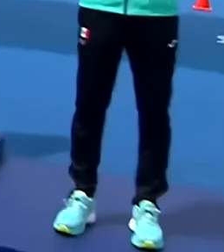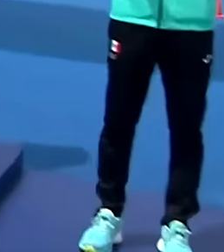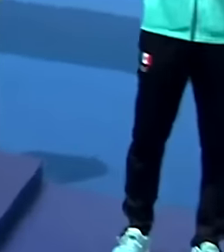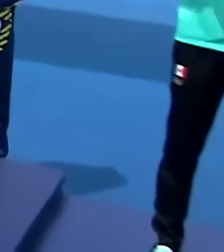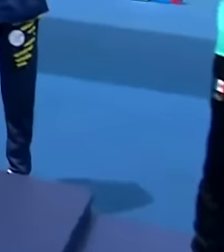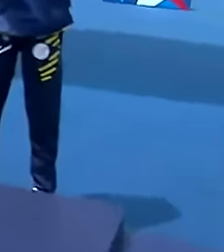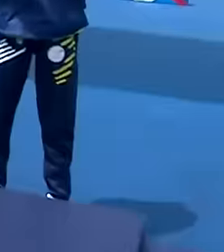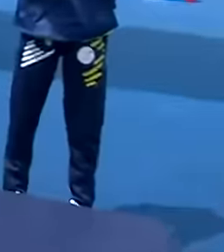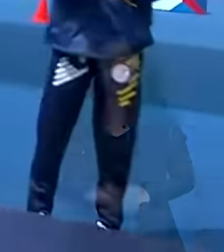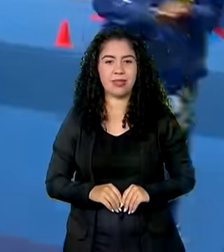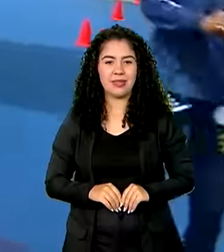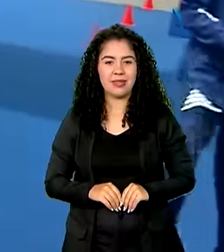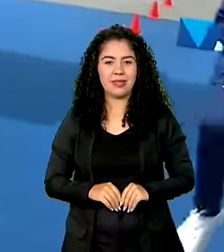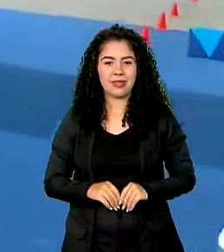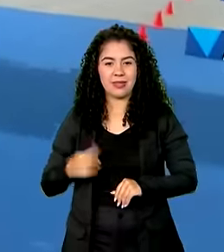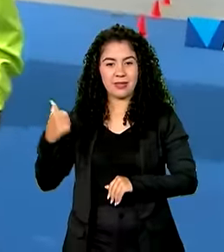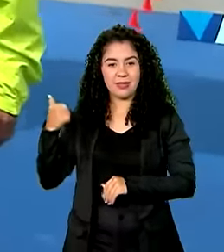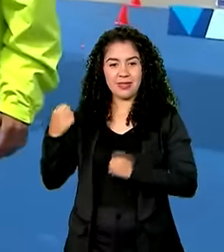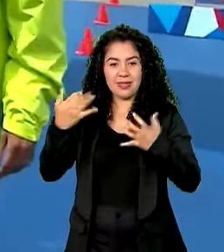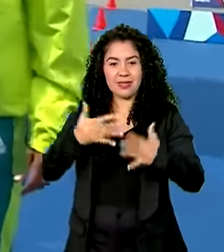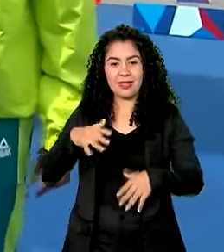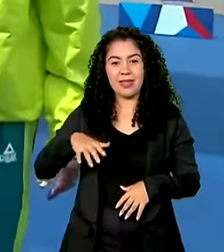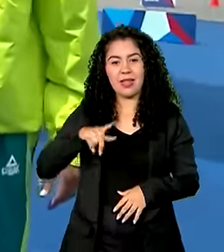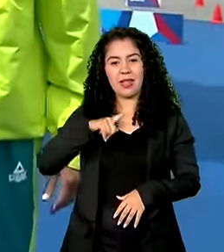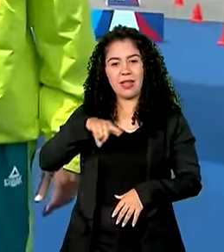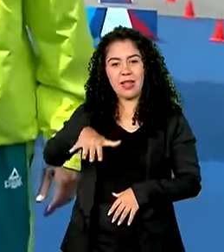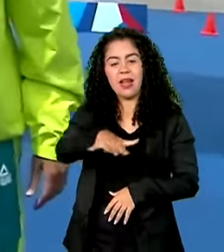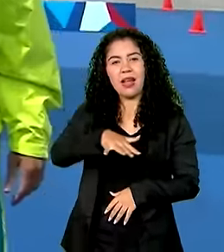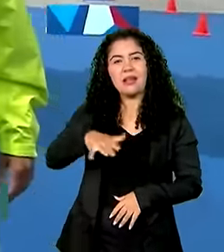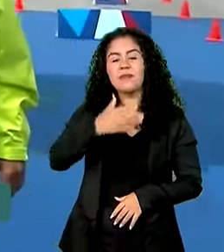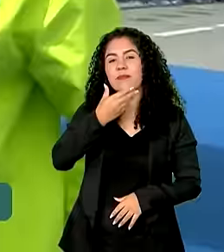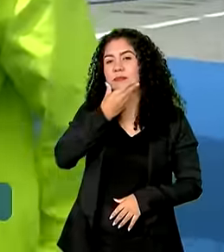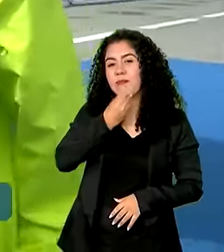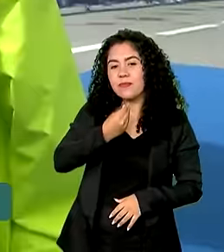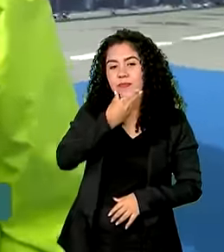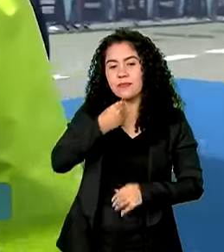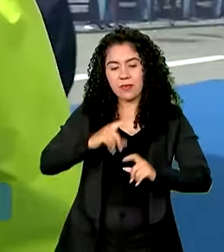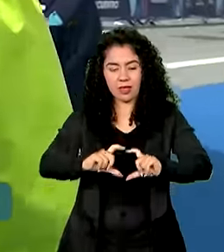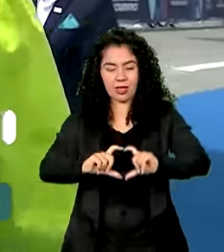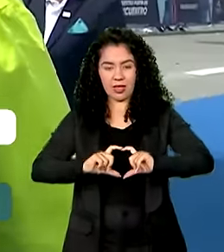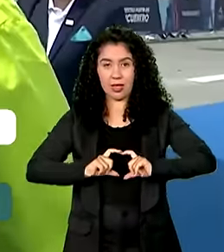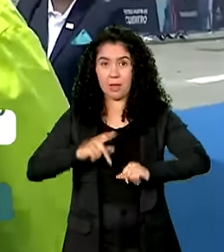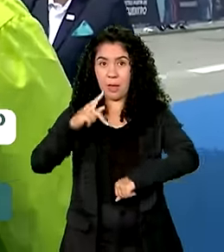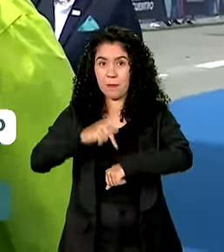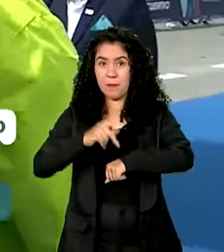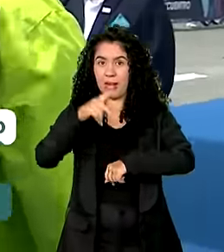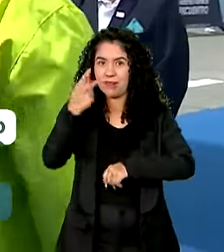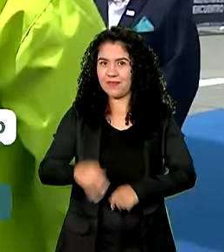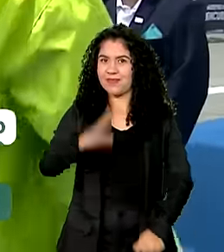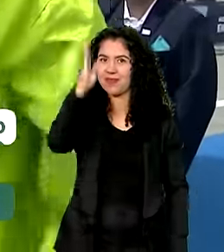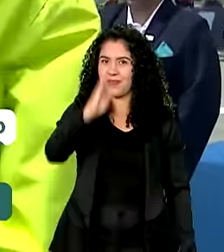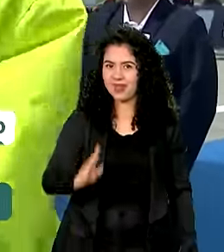Na Marcha Atlética Masculina, a medalha de prata é do Brasil!